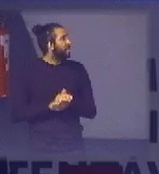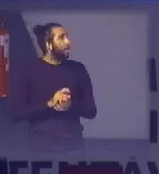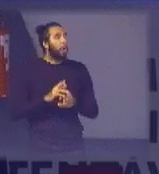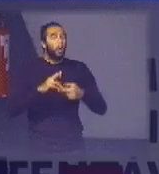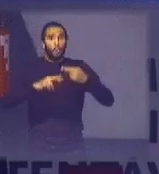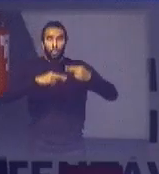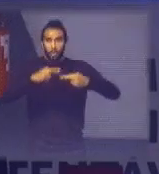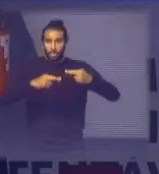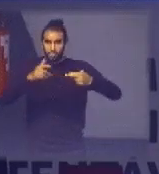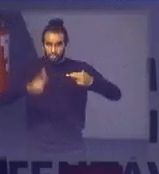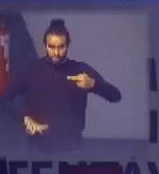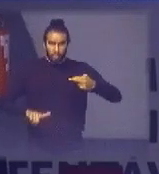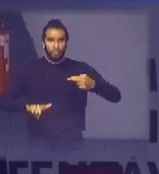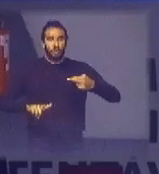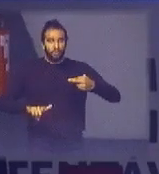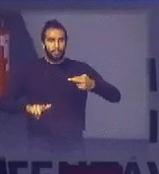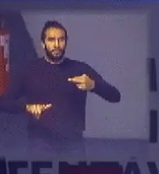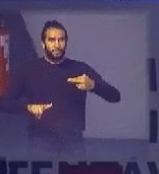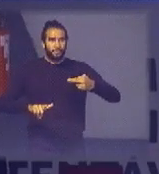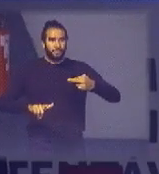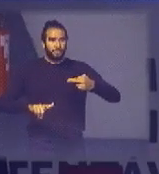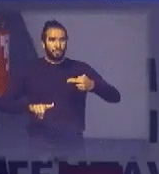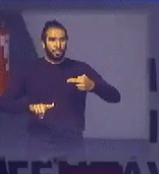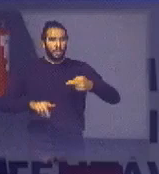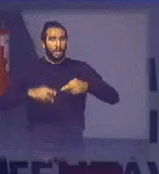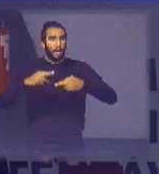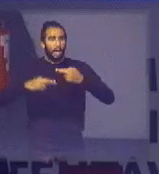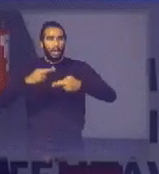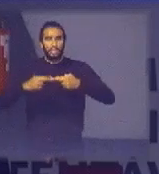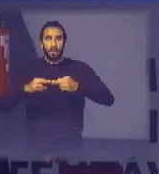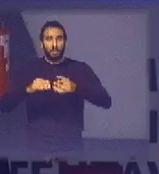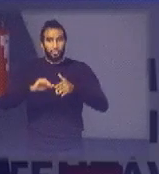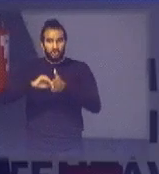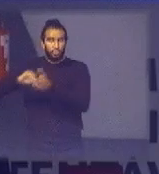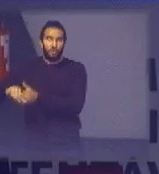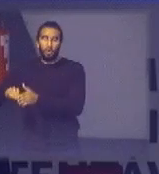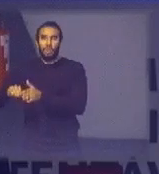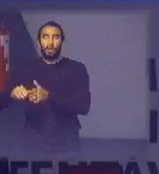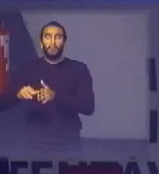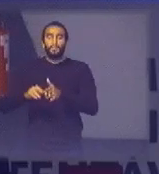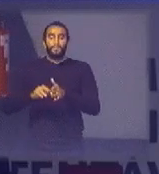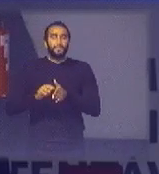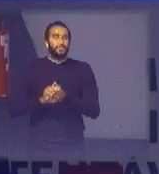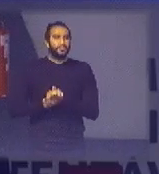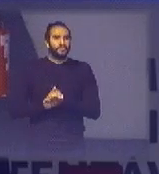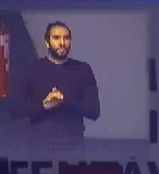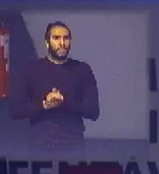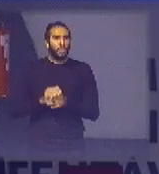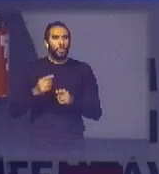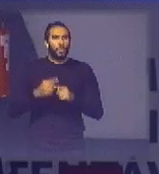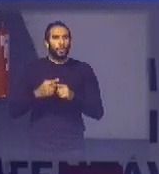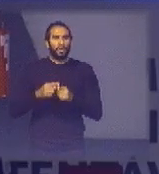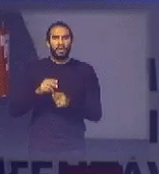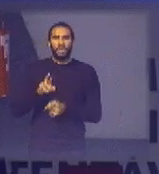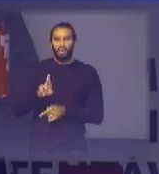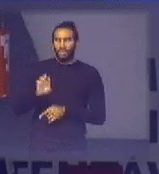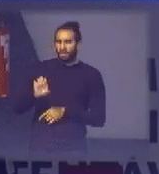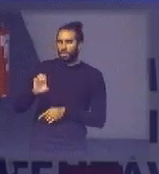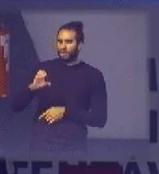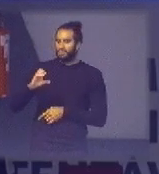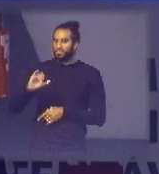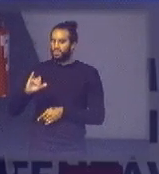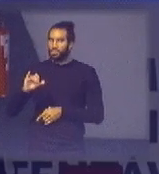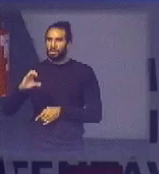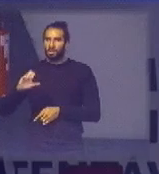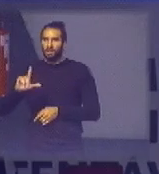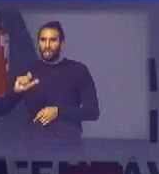avançando para recondicionamento remanufatura e a reciclagem na ponta por que Lúcia você está dizendo que a reciclagem na ponta a gente fala sustentabilidade a gente pensa